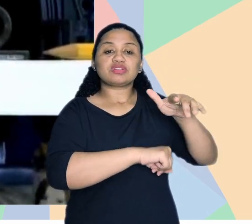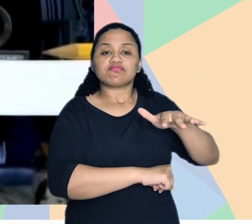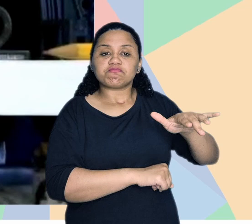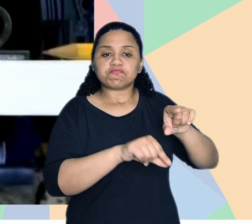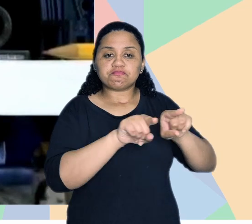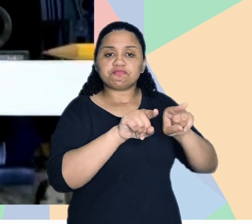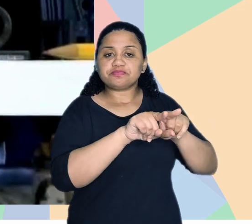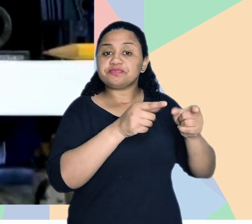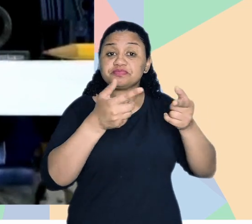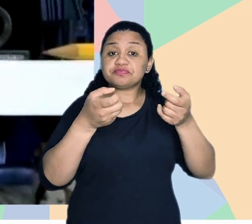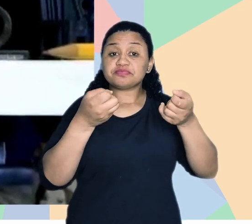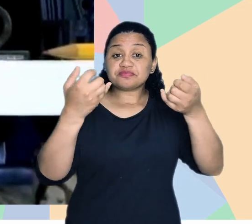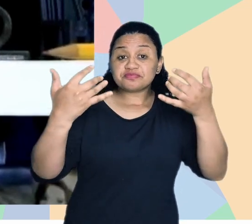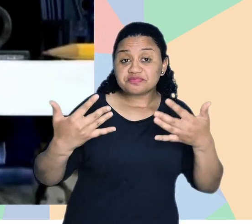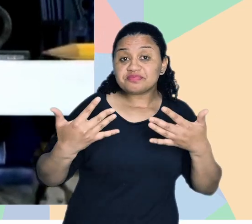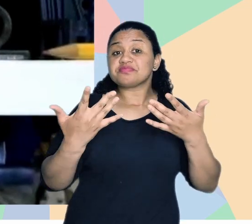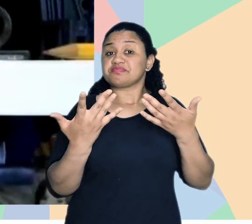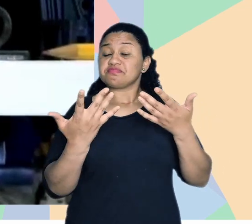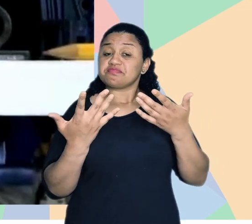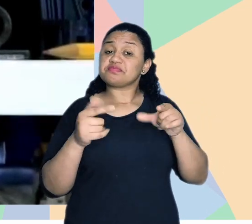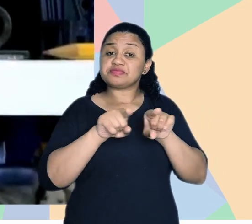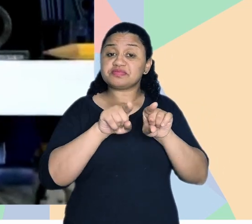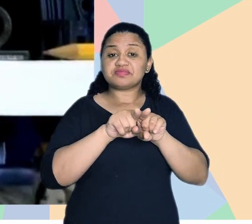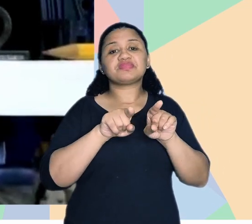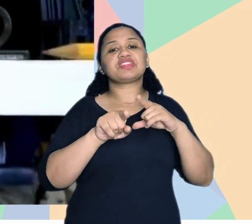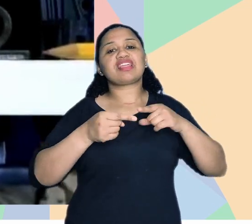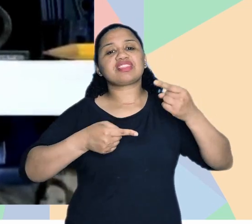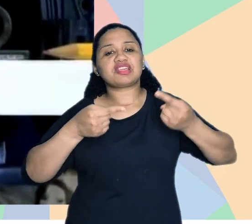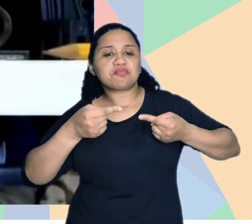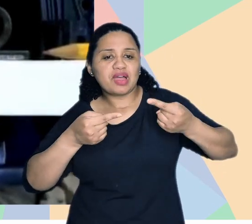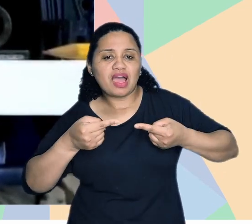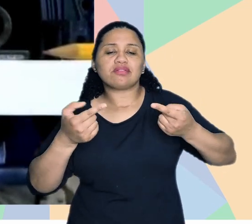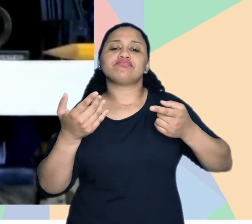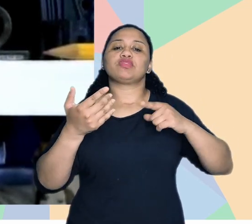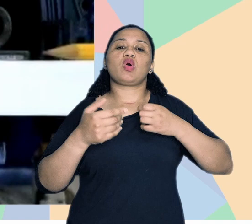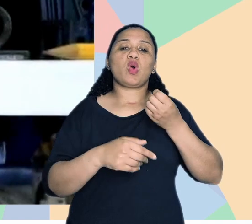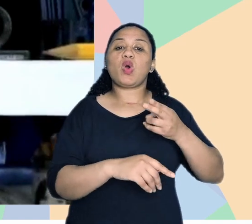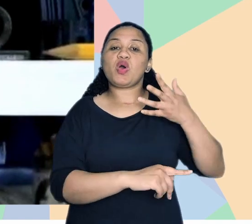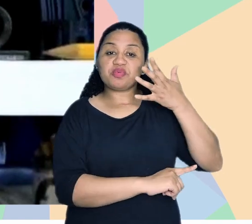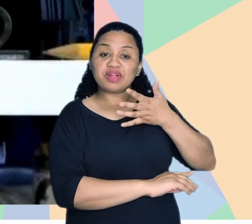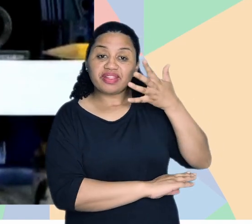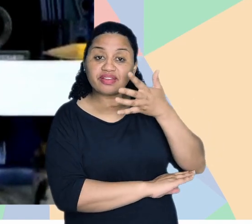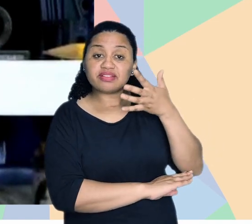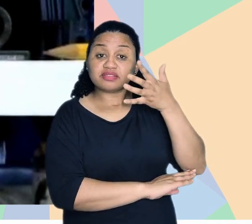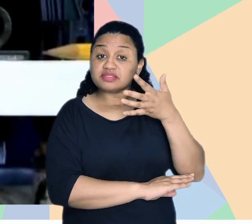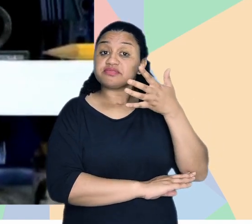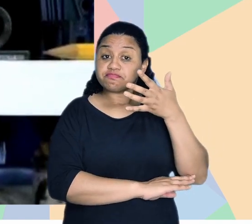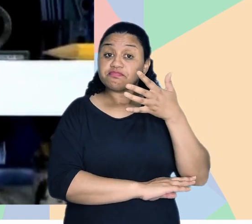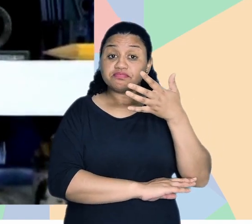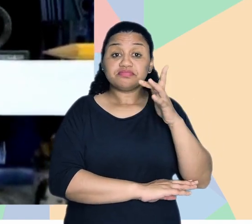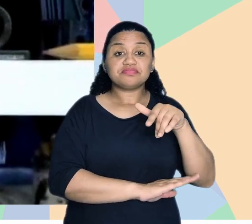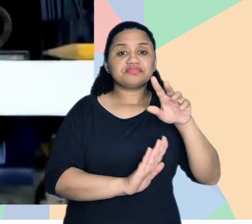profissionais de outras áreas também fazer essas reflexões para a gente, a gente faz debates, né, ou